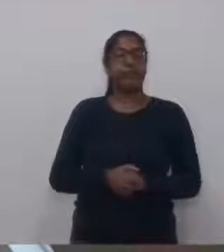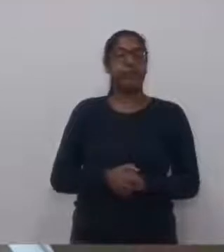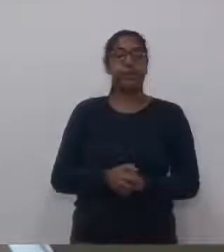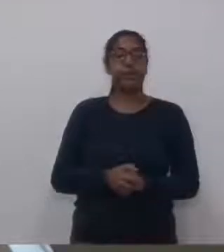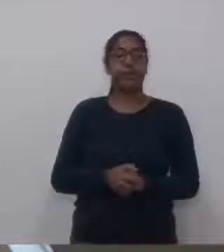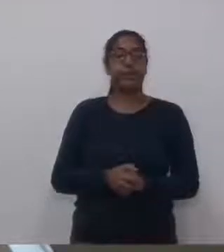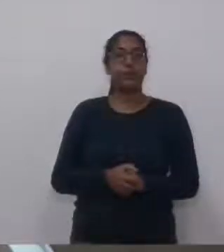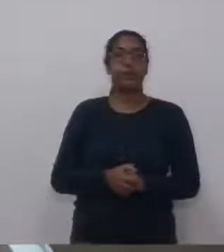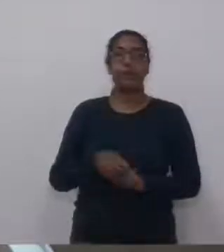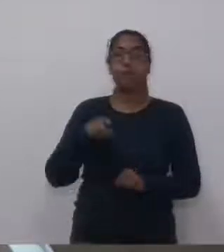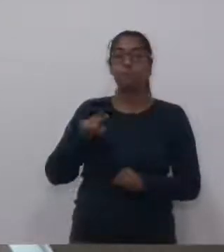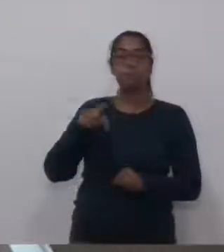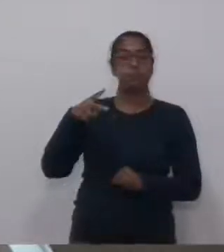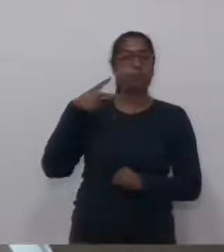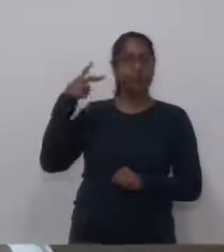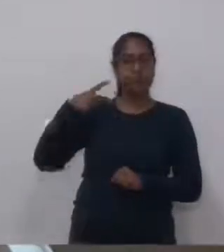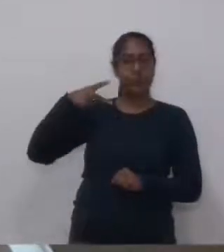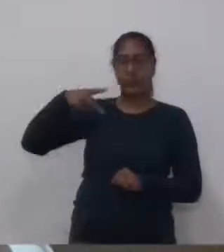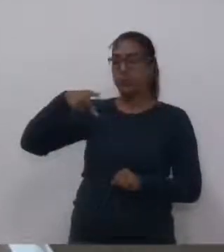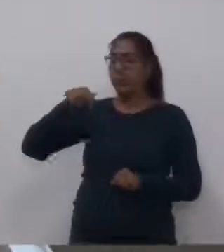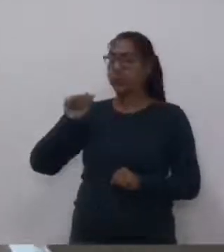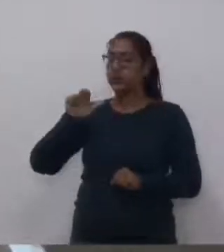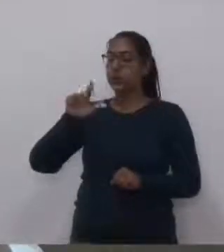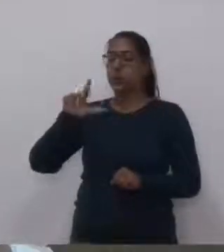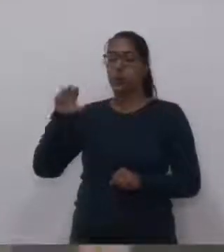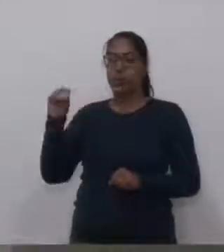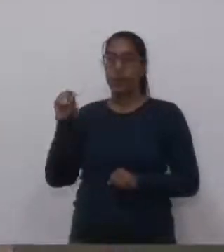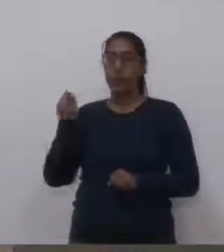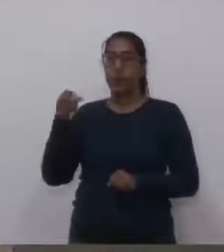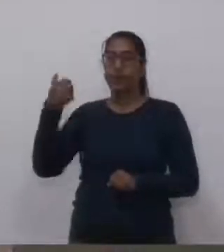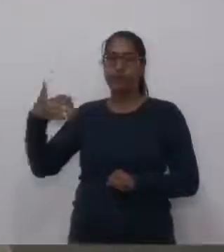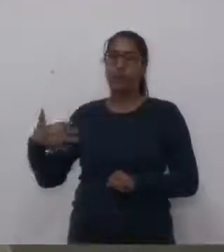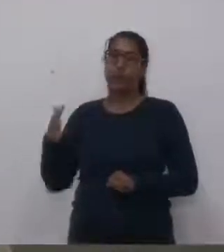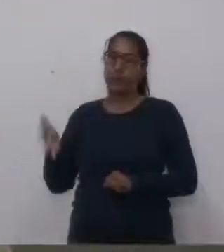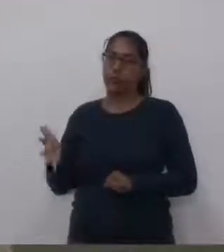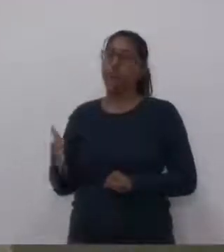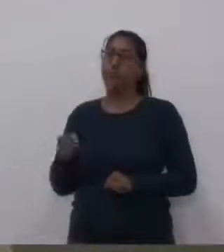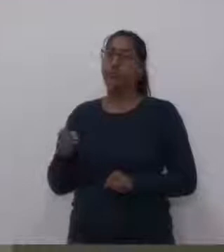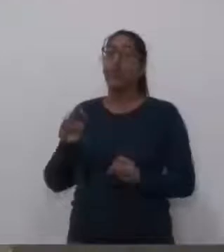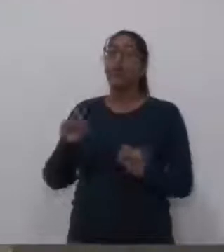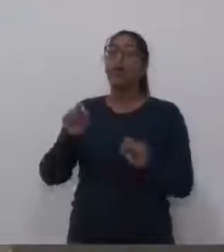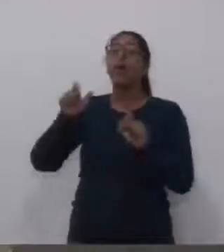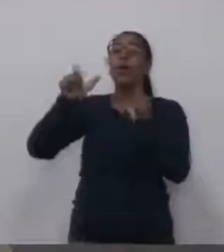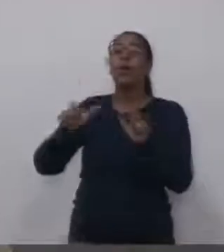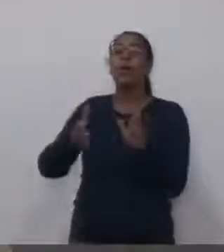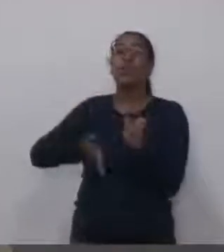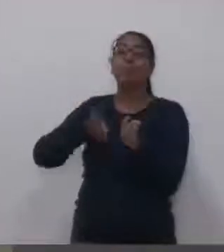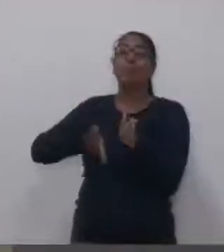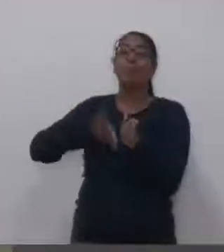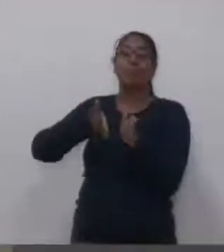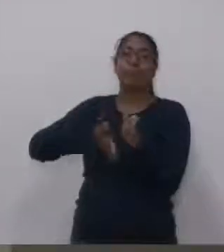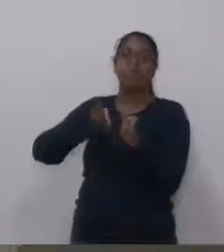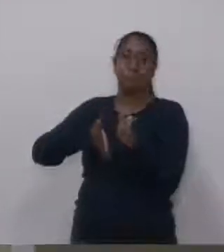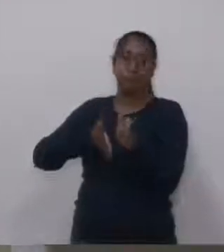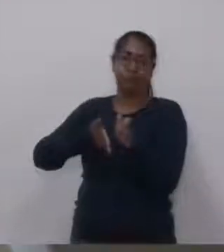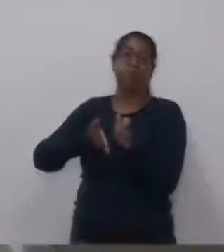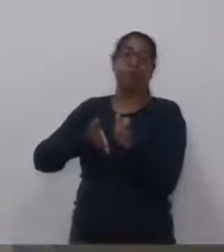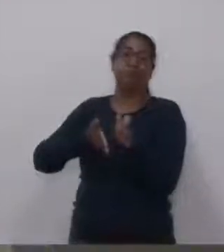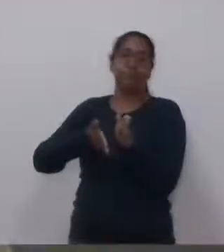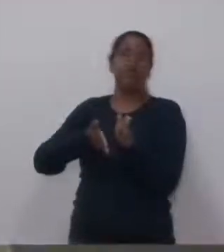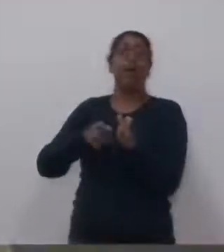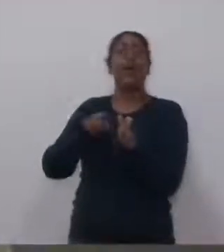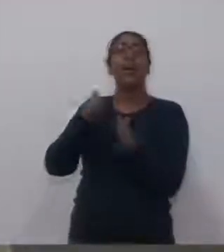O Paulinho voltou a citar, já falei várias vezes, a questão da estação, né, Paulinho? Que também no centro da cidade, aquela região toda ali,